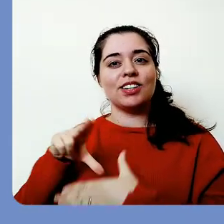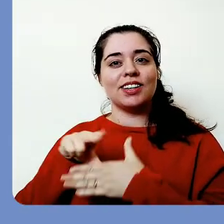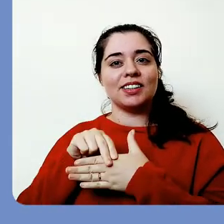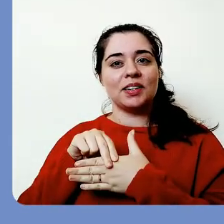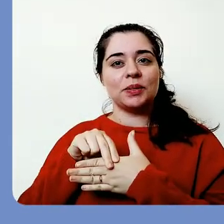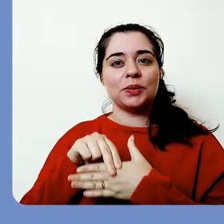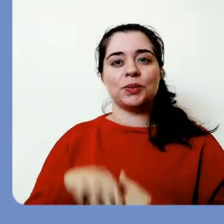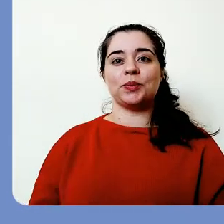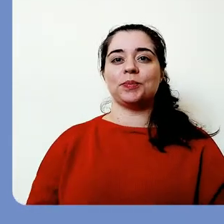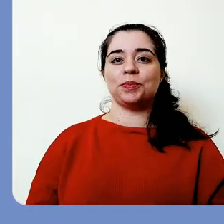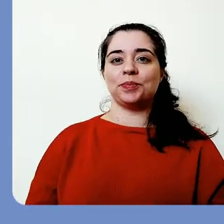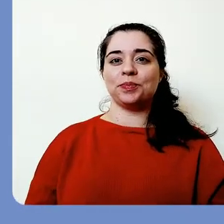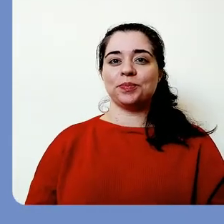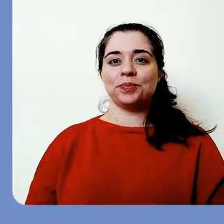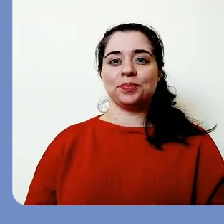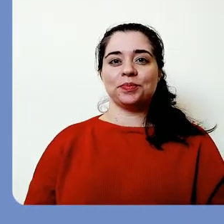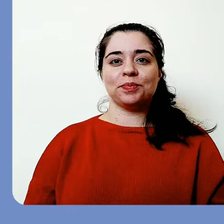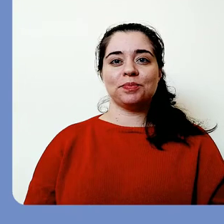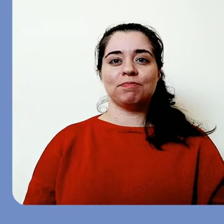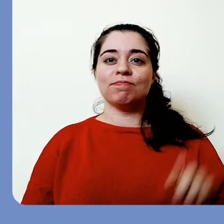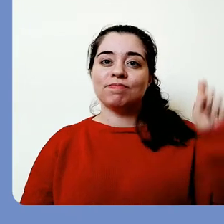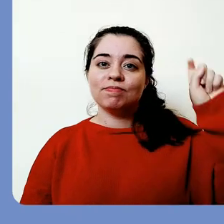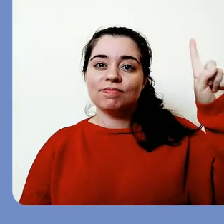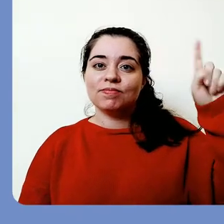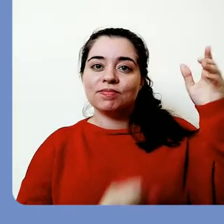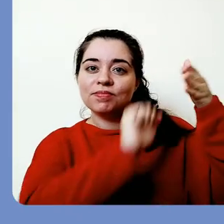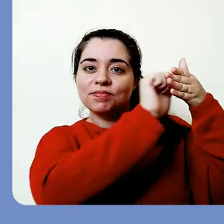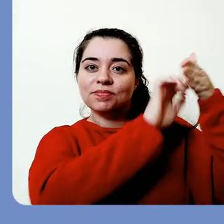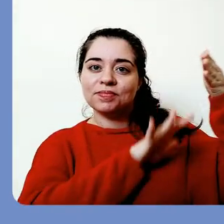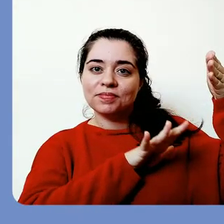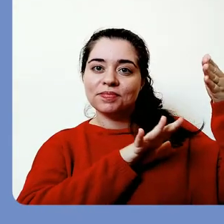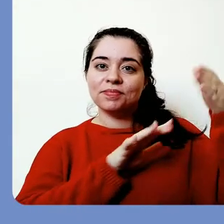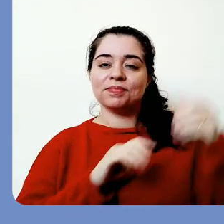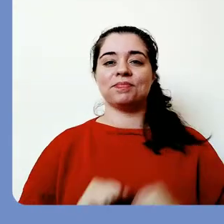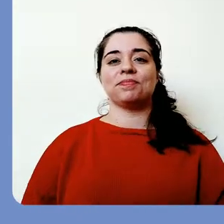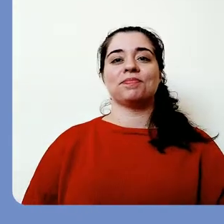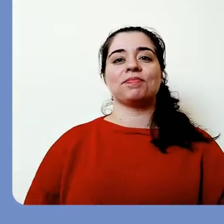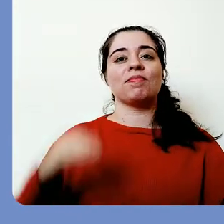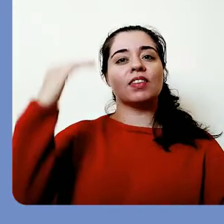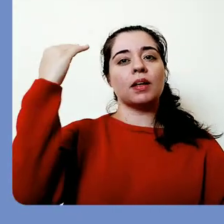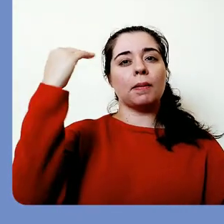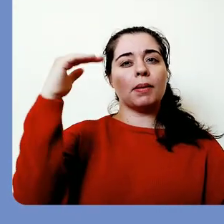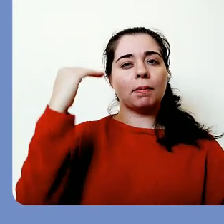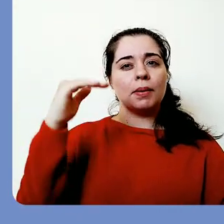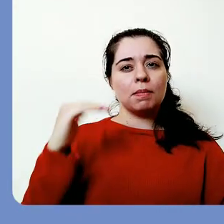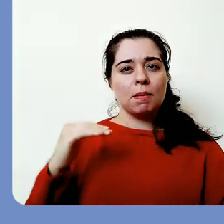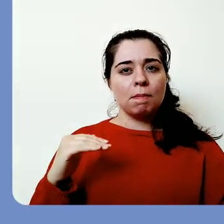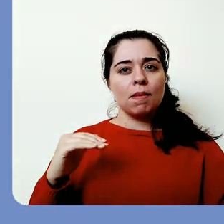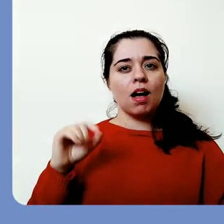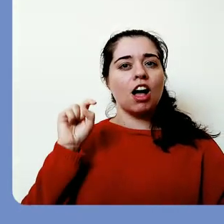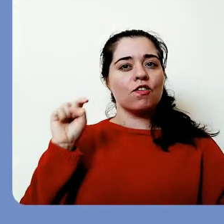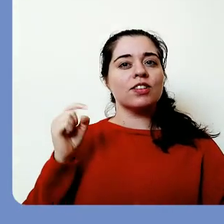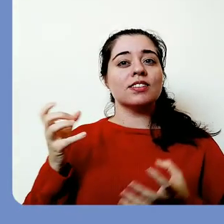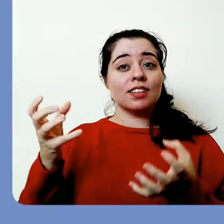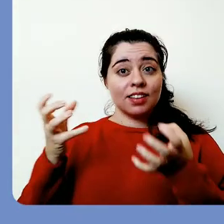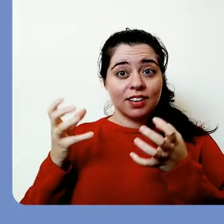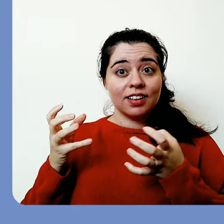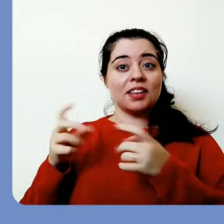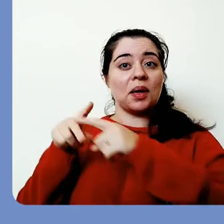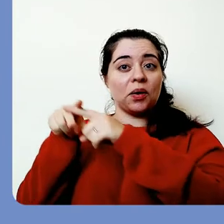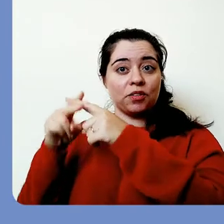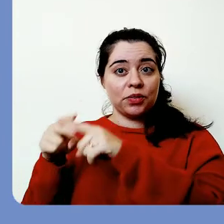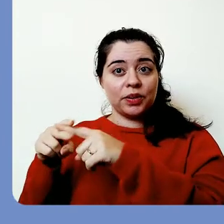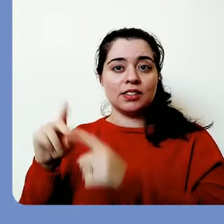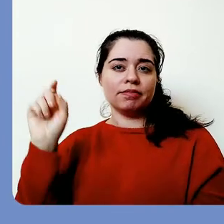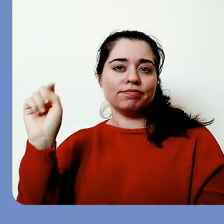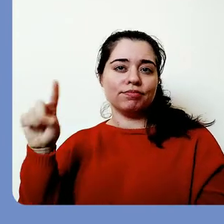para solicitar anexos. Vá em atividades, selecione a atividade para a qual